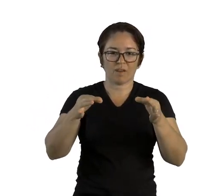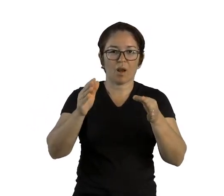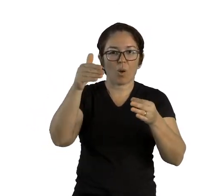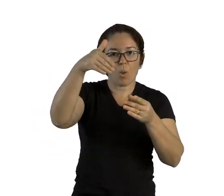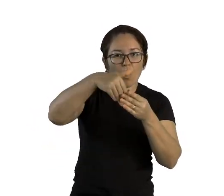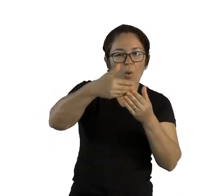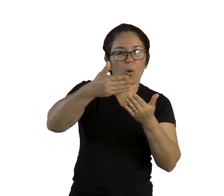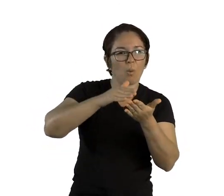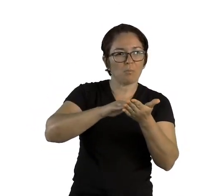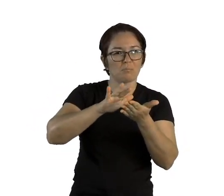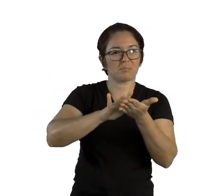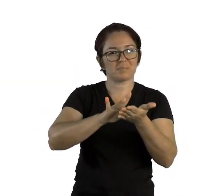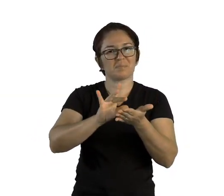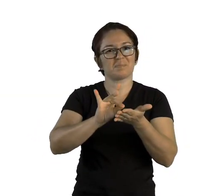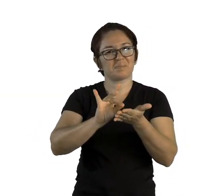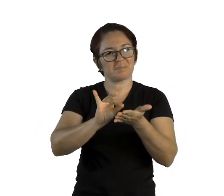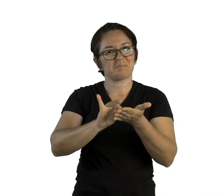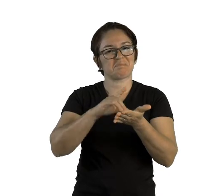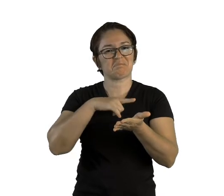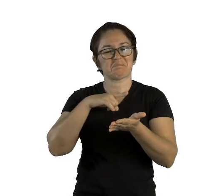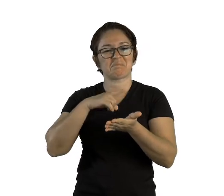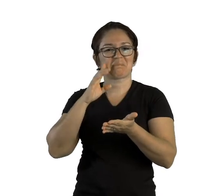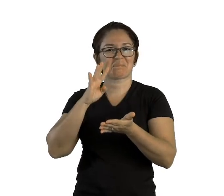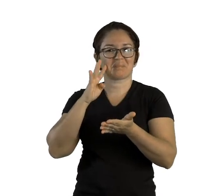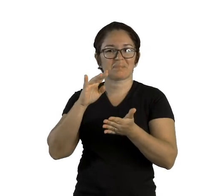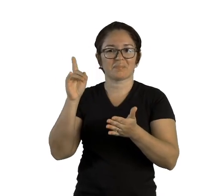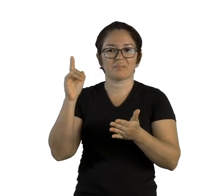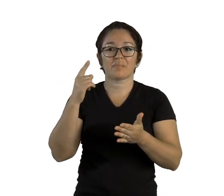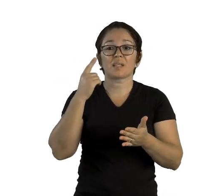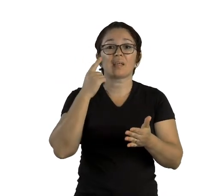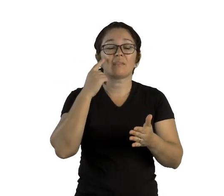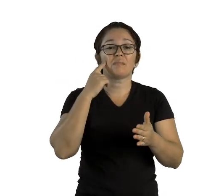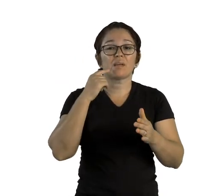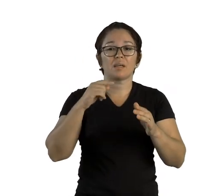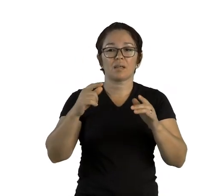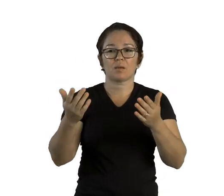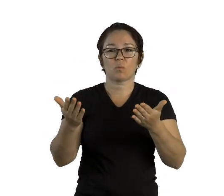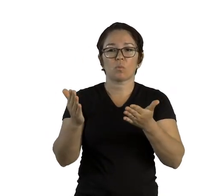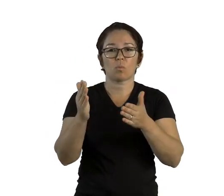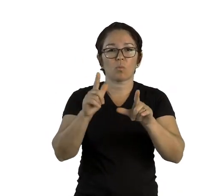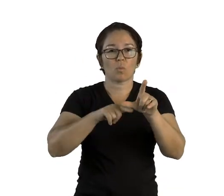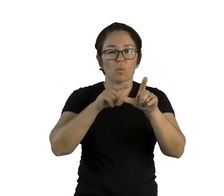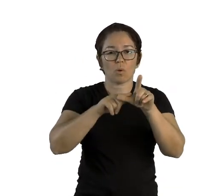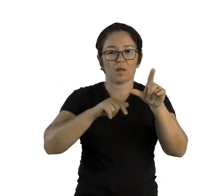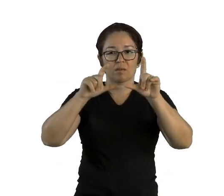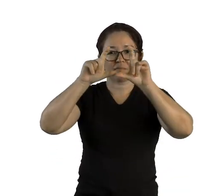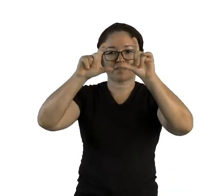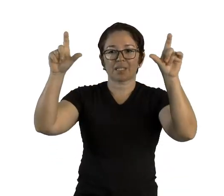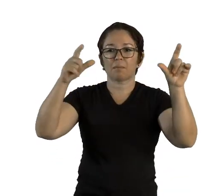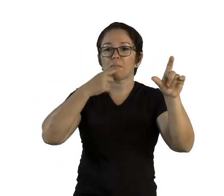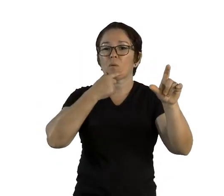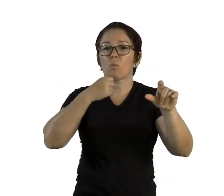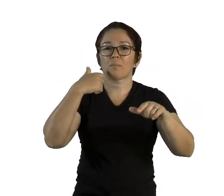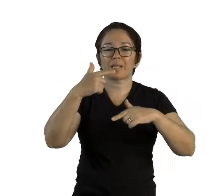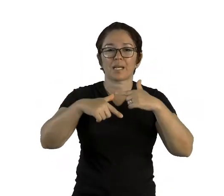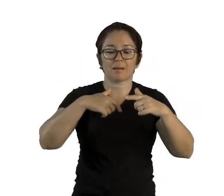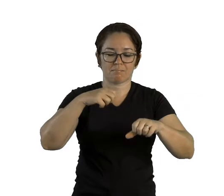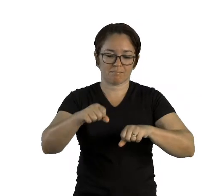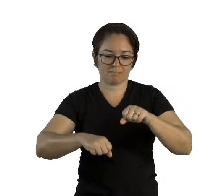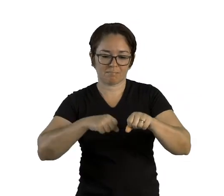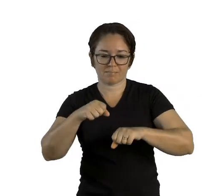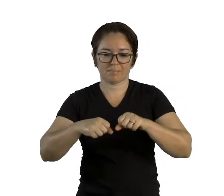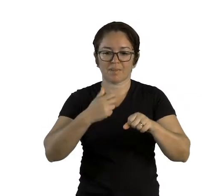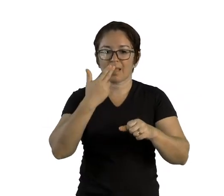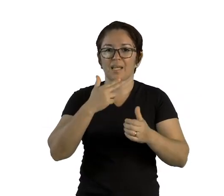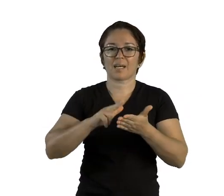Acompanhe agora a leitura do livro O Carteiro Chegou. Na manhã ensolarada, pedalando pela